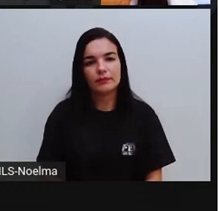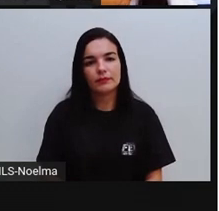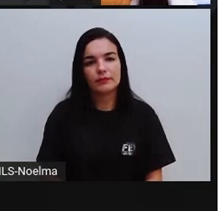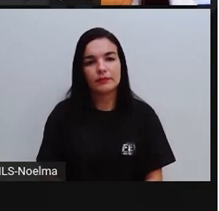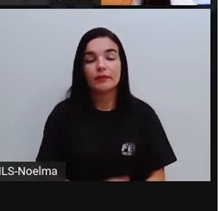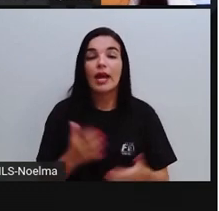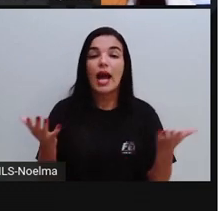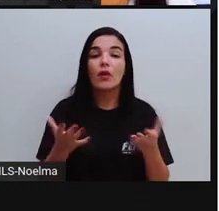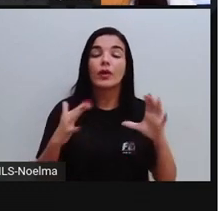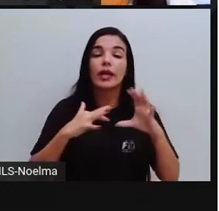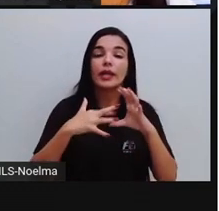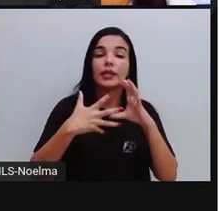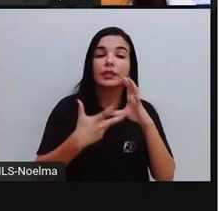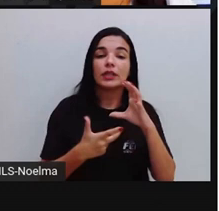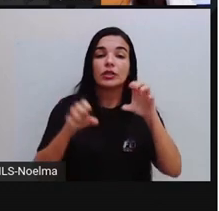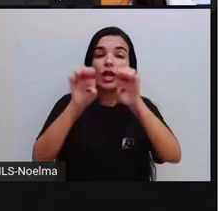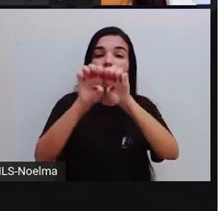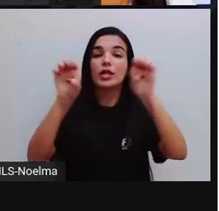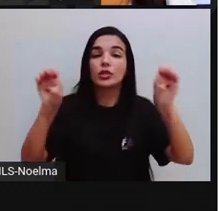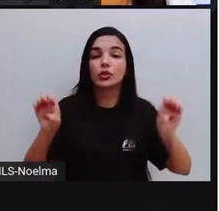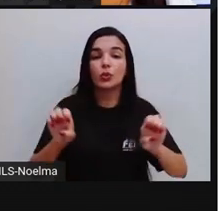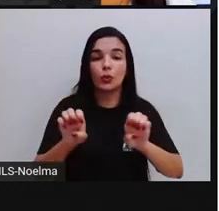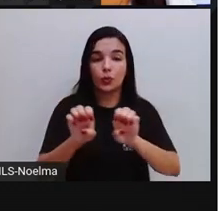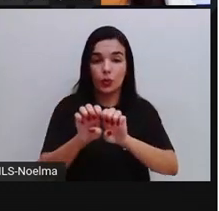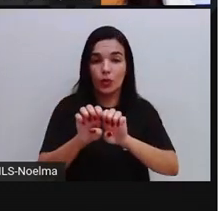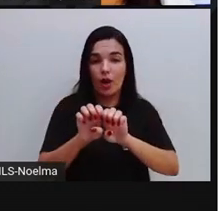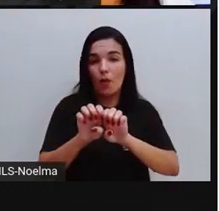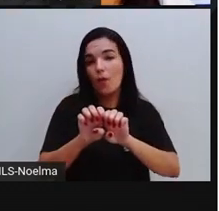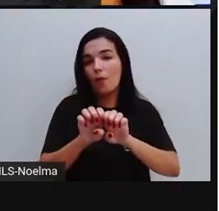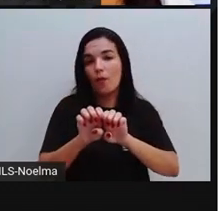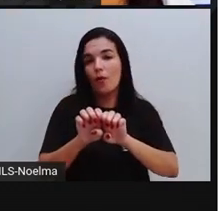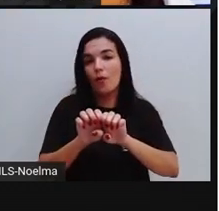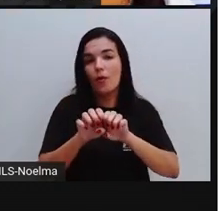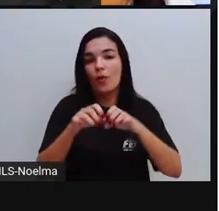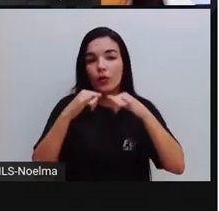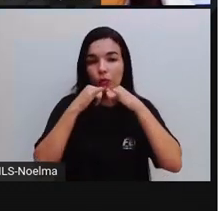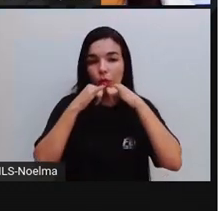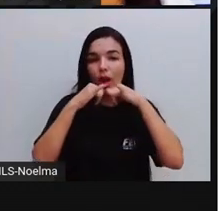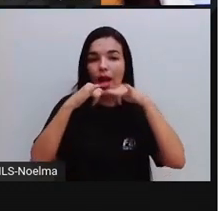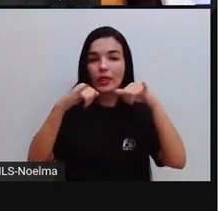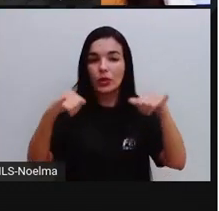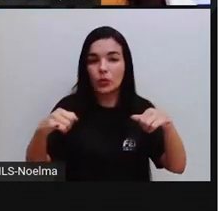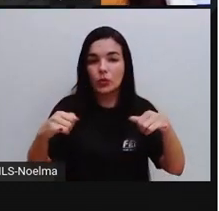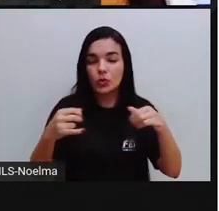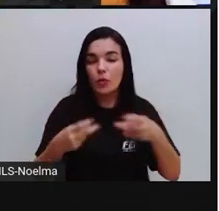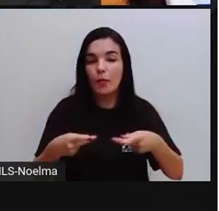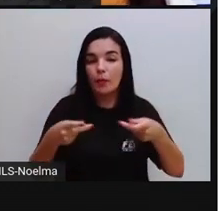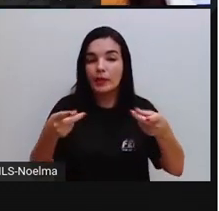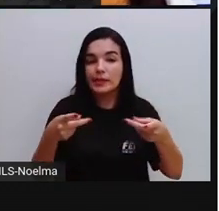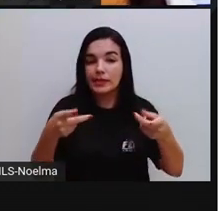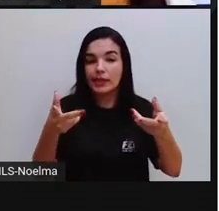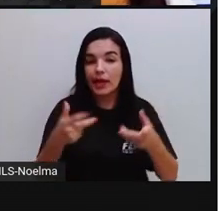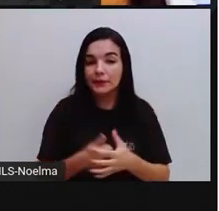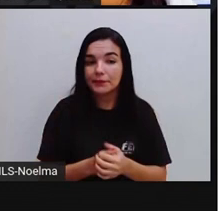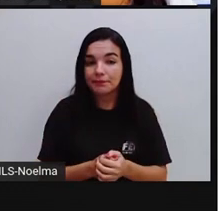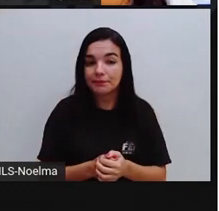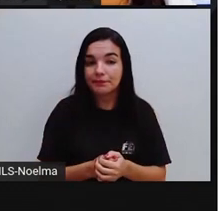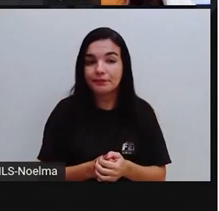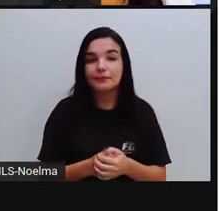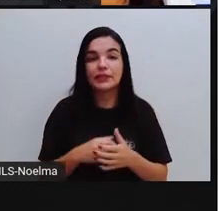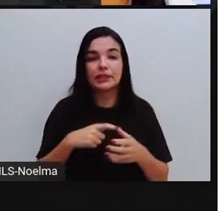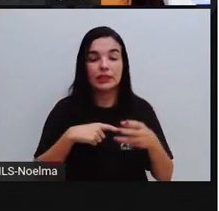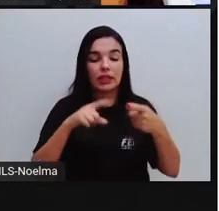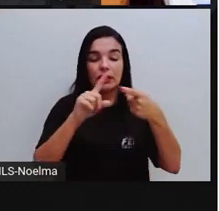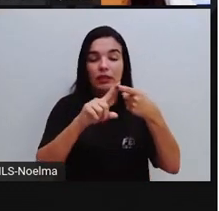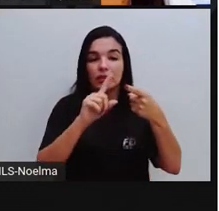E quais são as características, nesse caso, estruturais aí, né? Que vão compor o anúncio publicitário. Nós